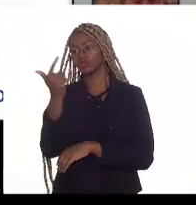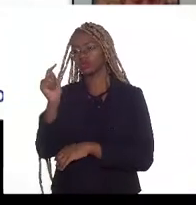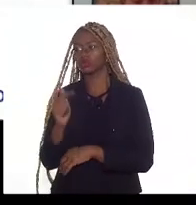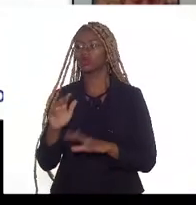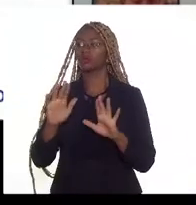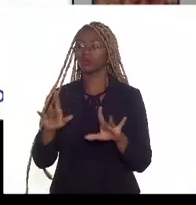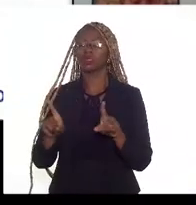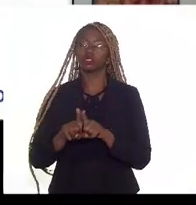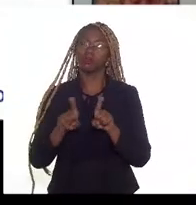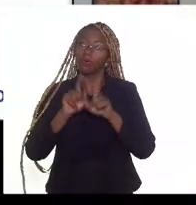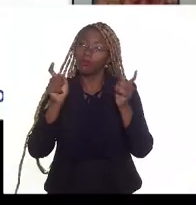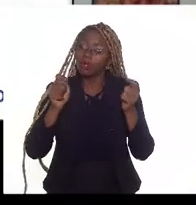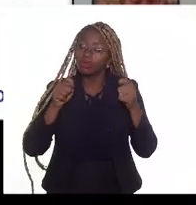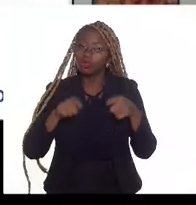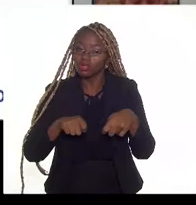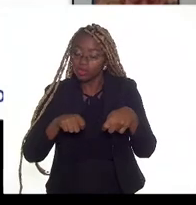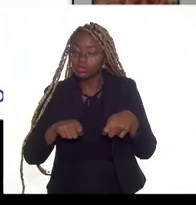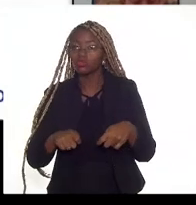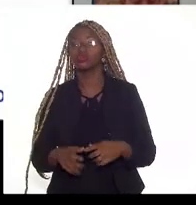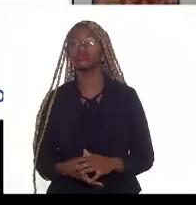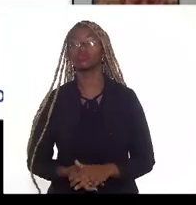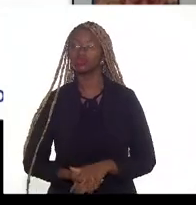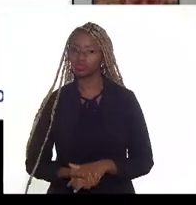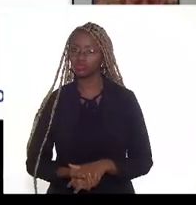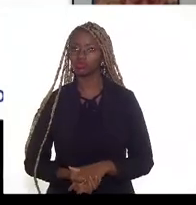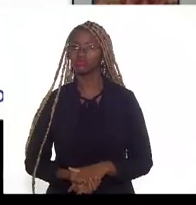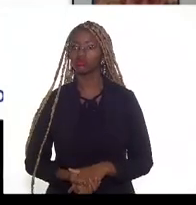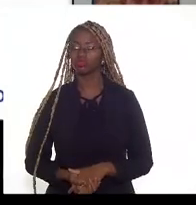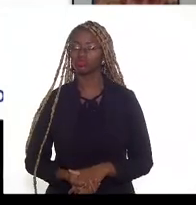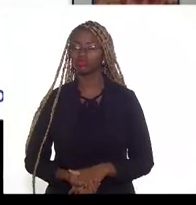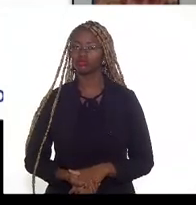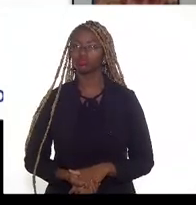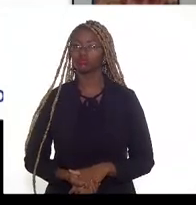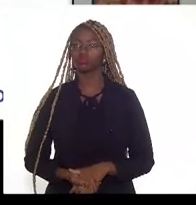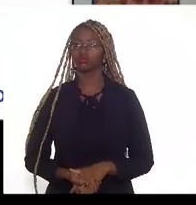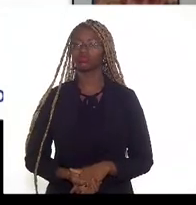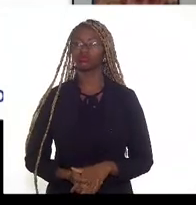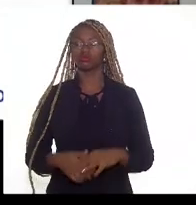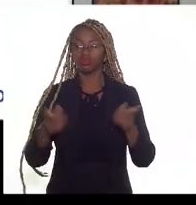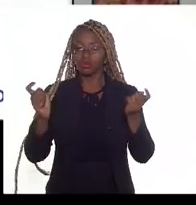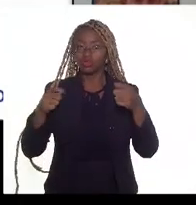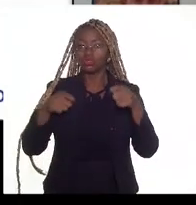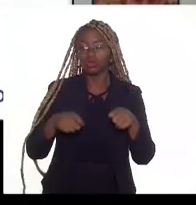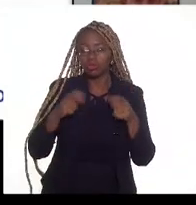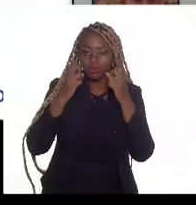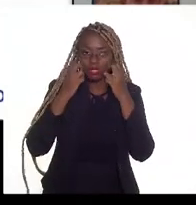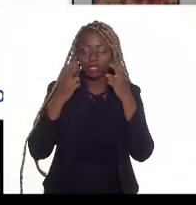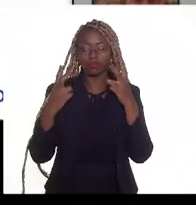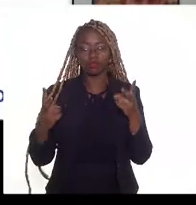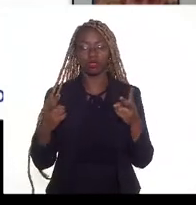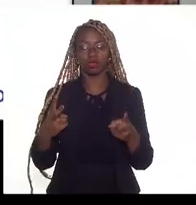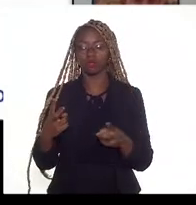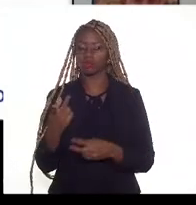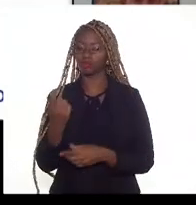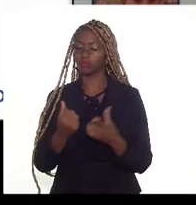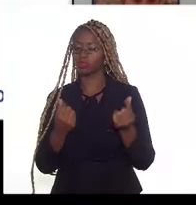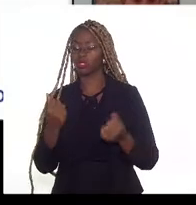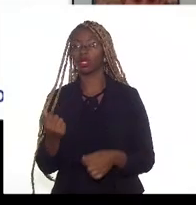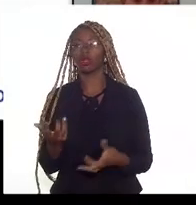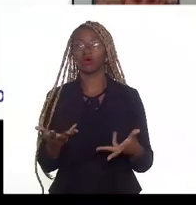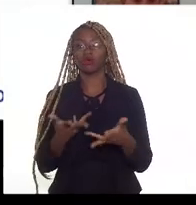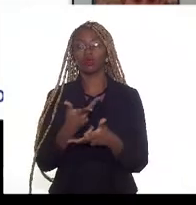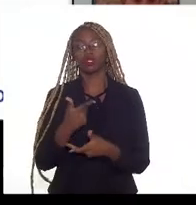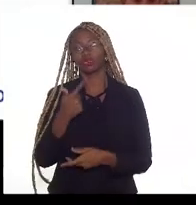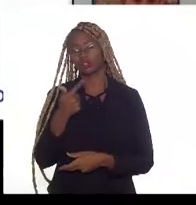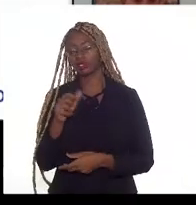forma possível também de capturar esse valor da qualidade do gás é